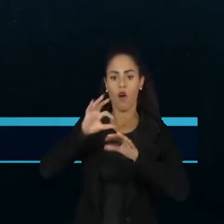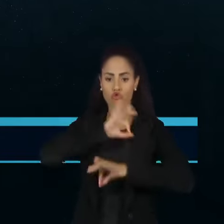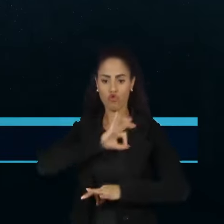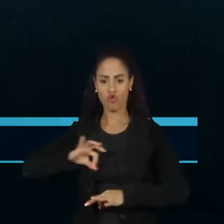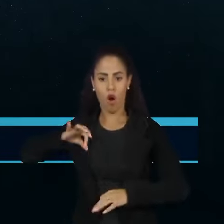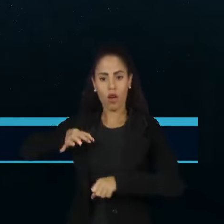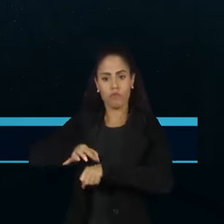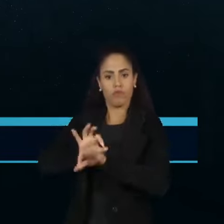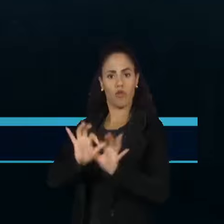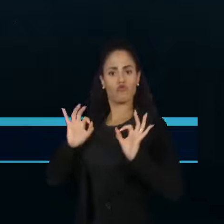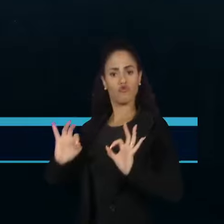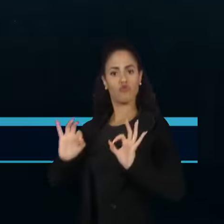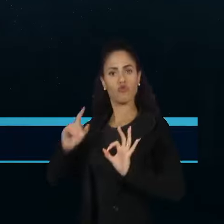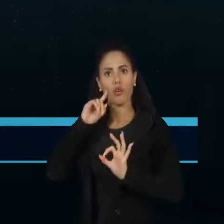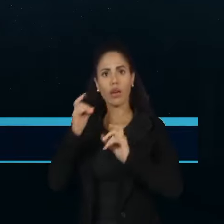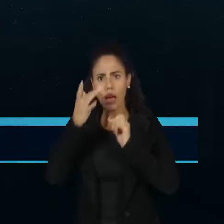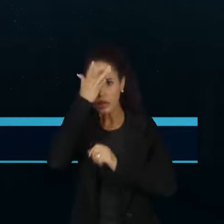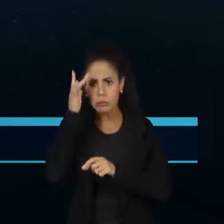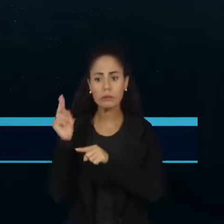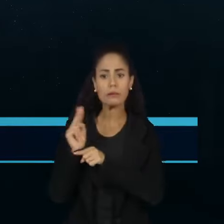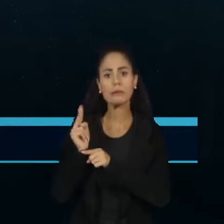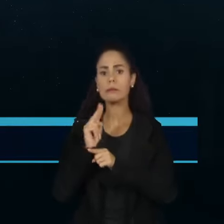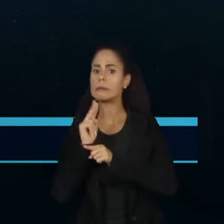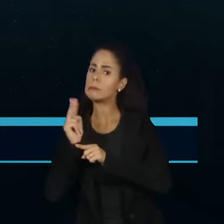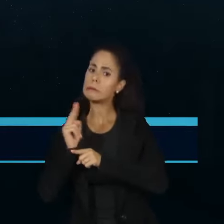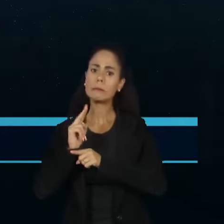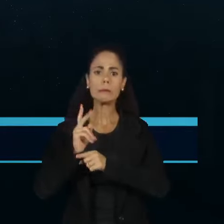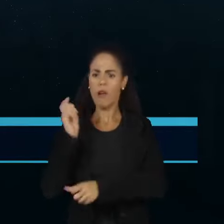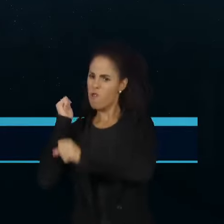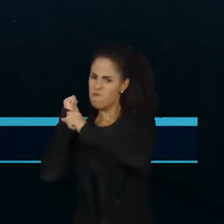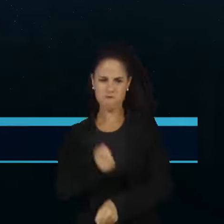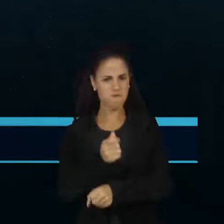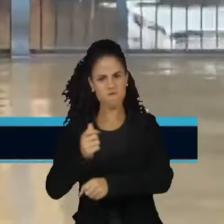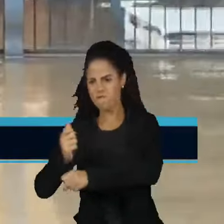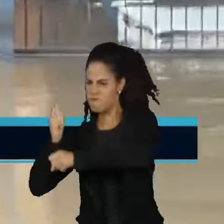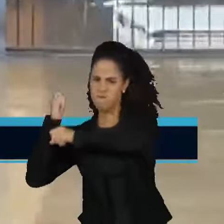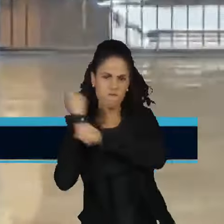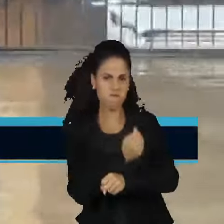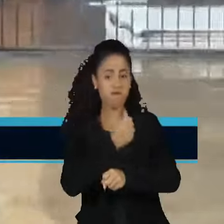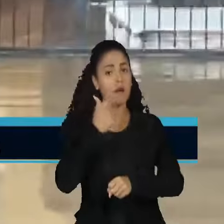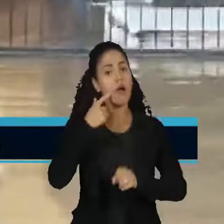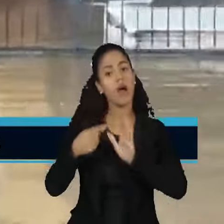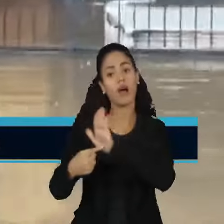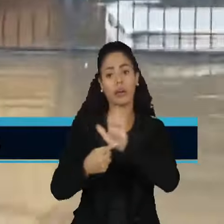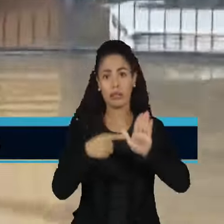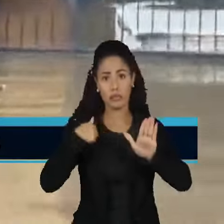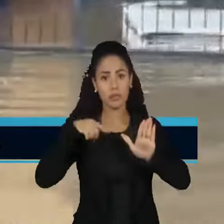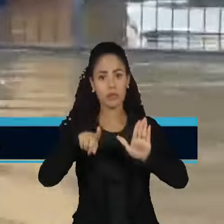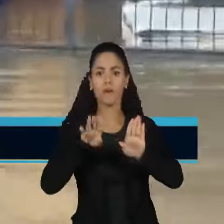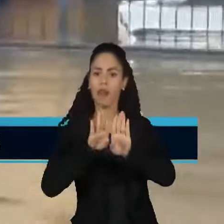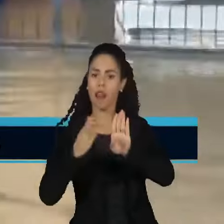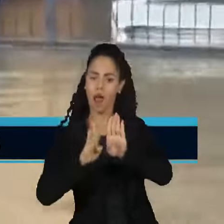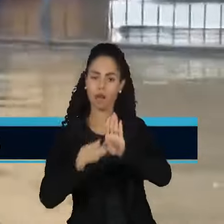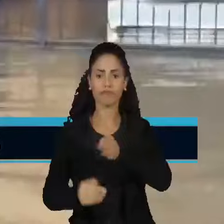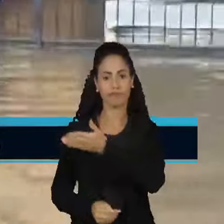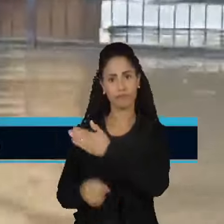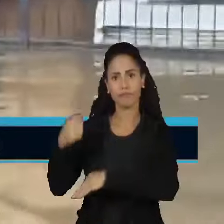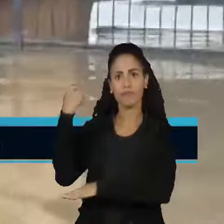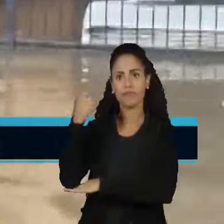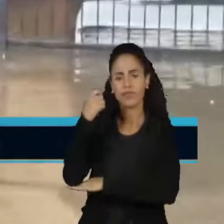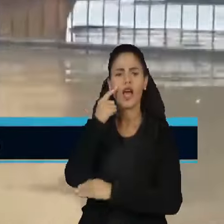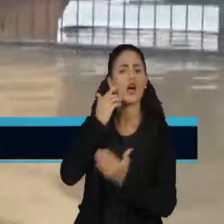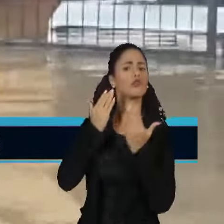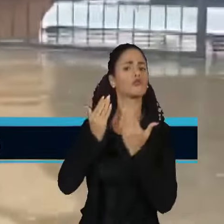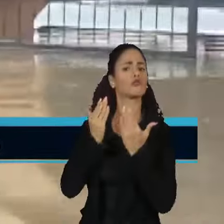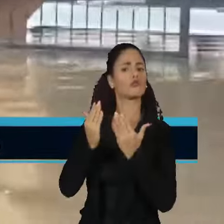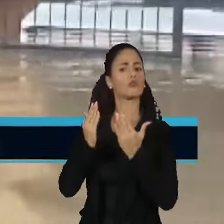Moradores que fazem a guarda da região reagiram. No quarto distrito de Porto Alegre, a suspeita de